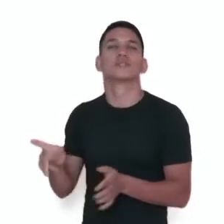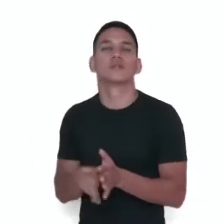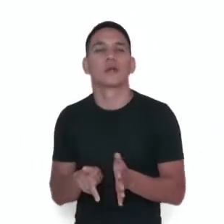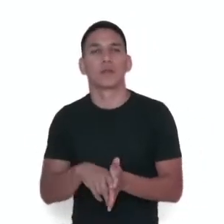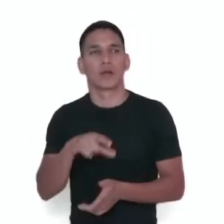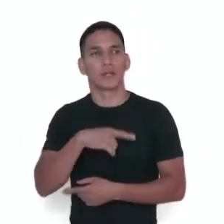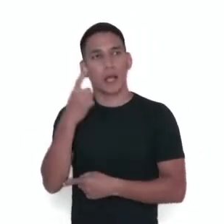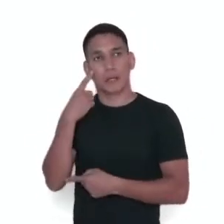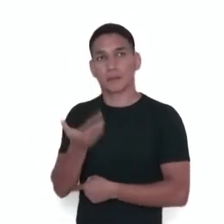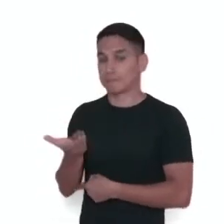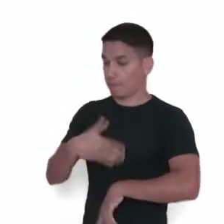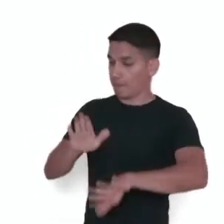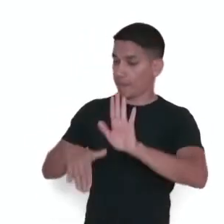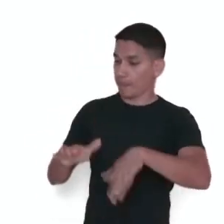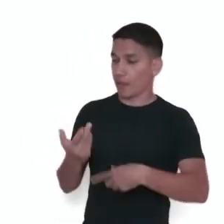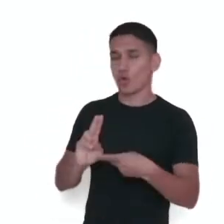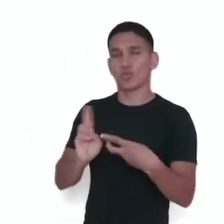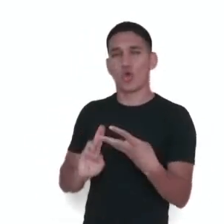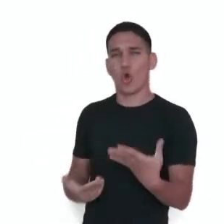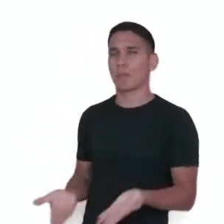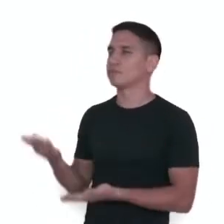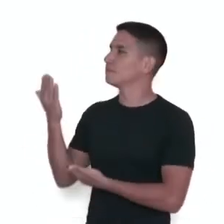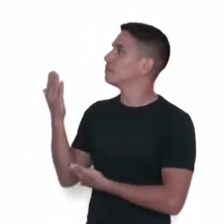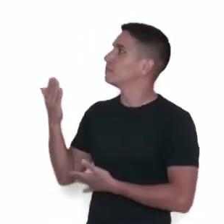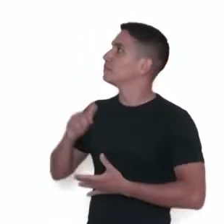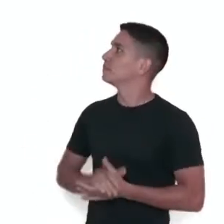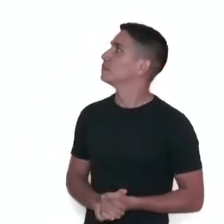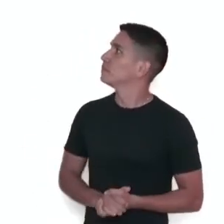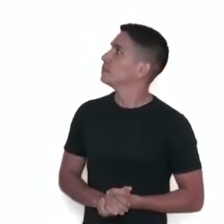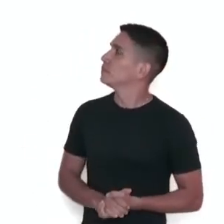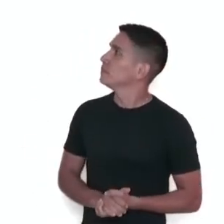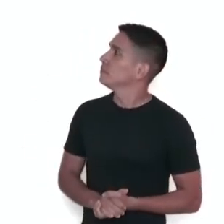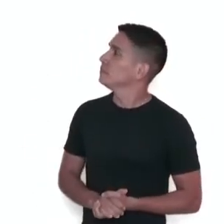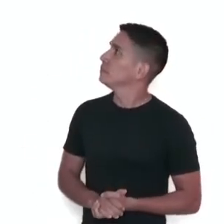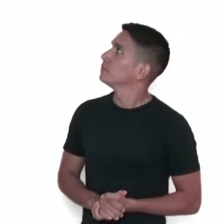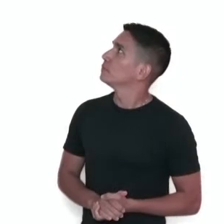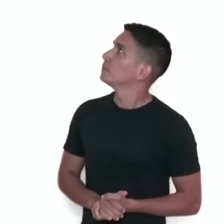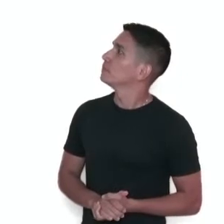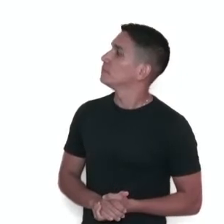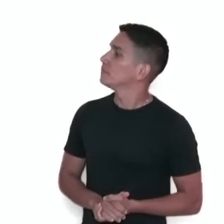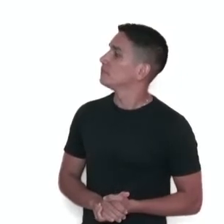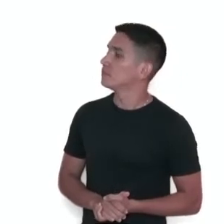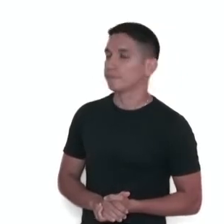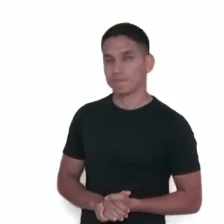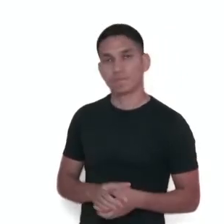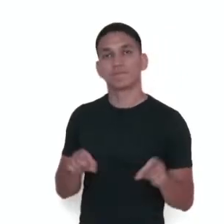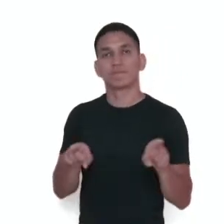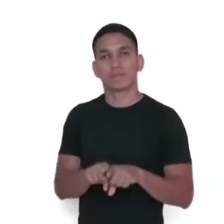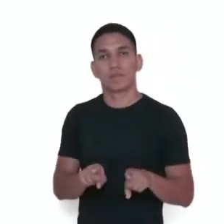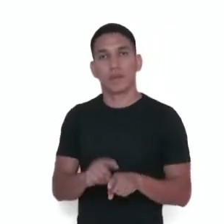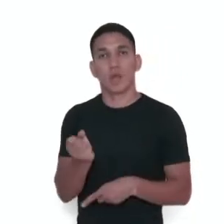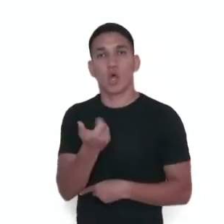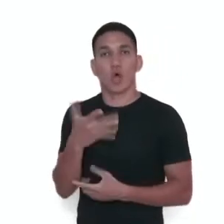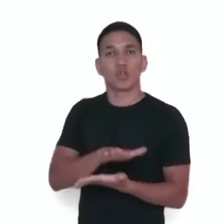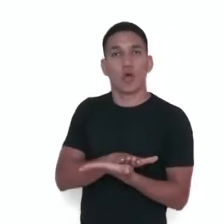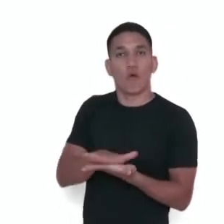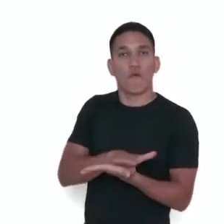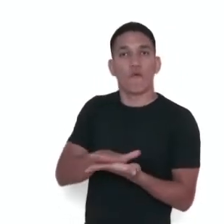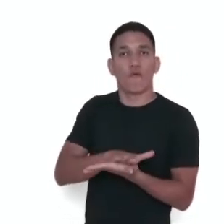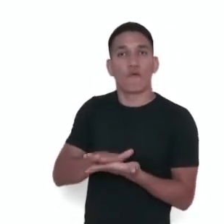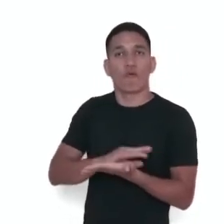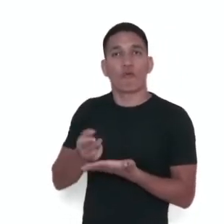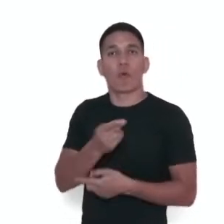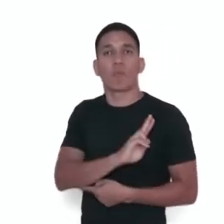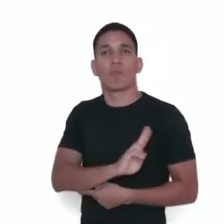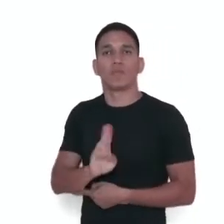como o tambor, a conga, o atabaque, o tímpano e os instrumentos de membrana friccionada, como a cuica.